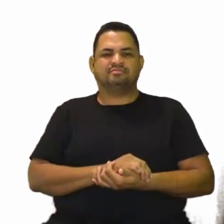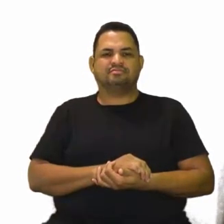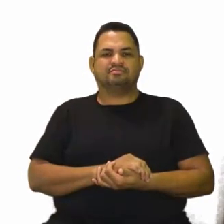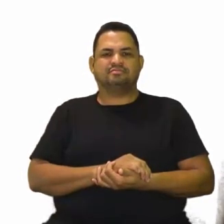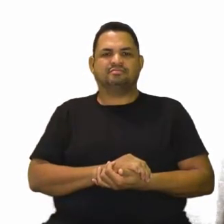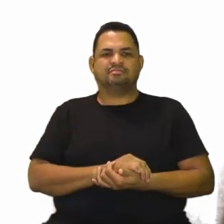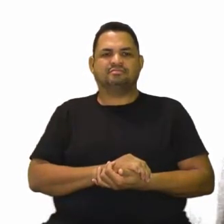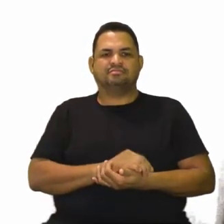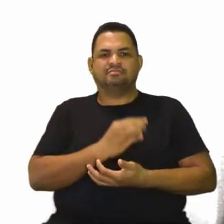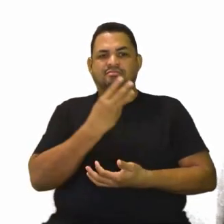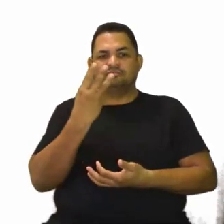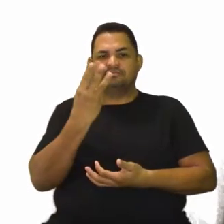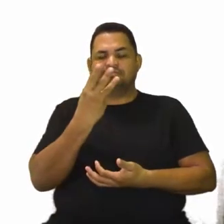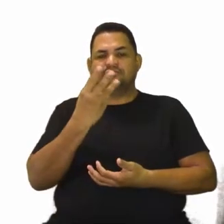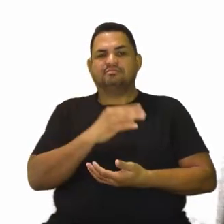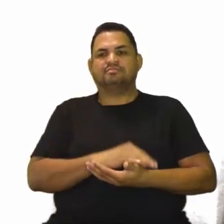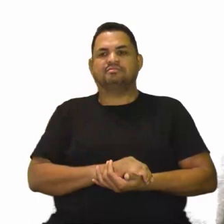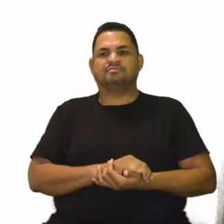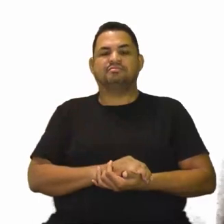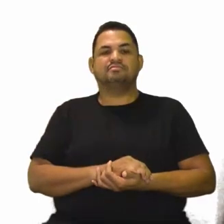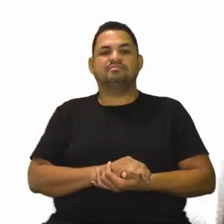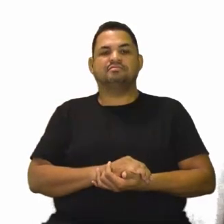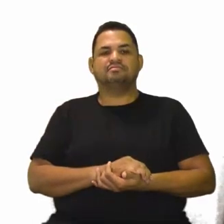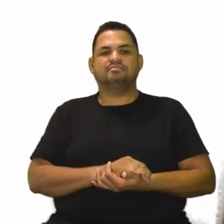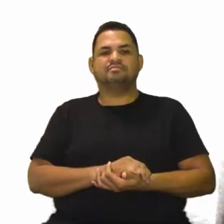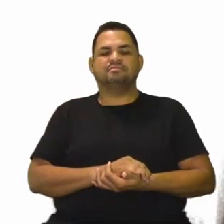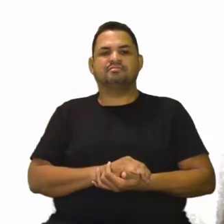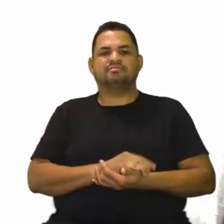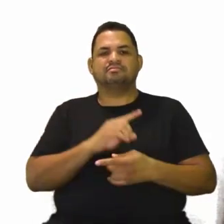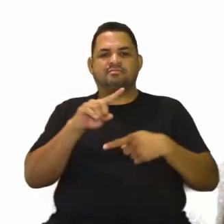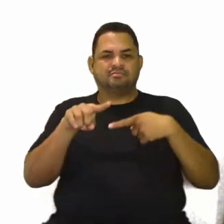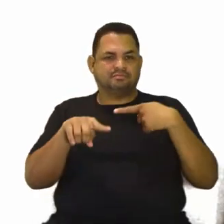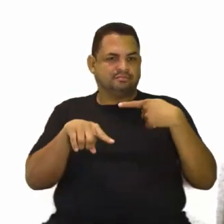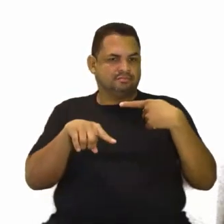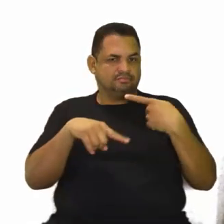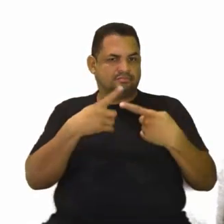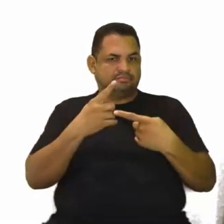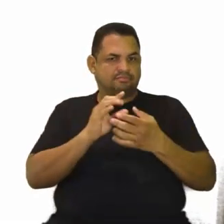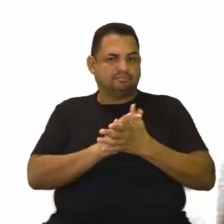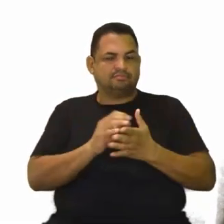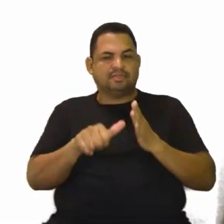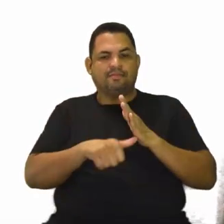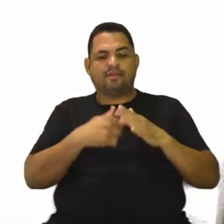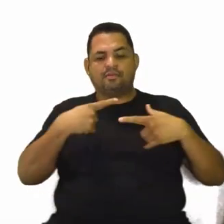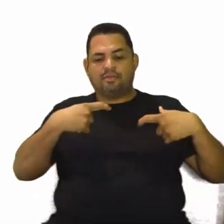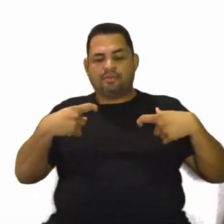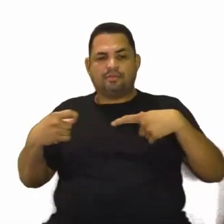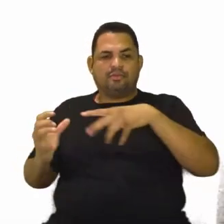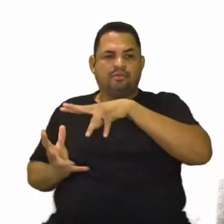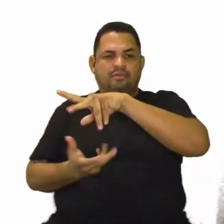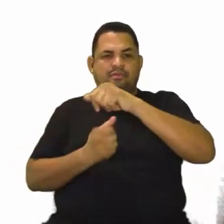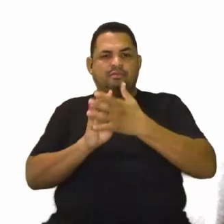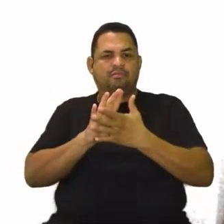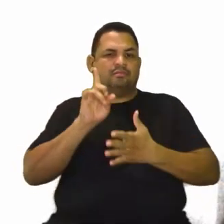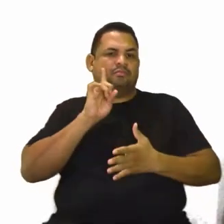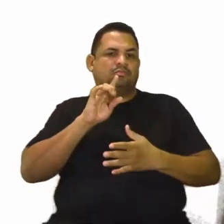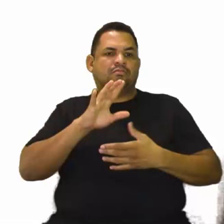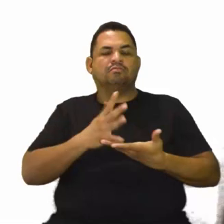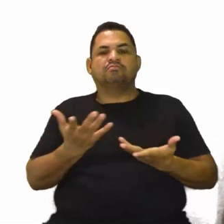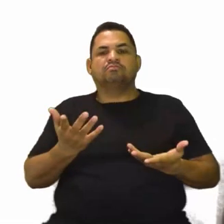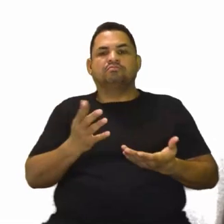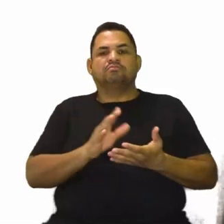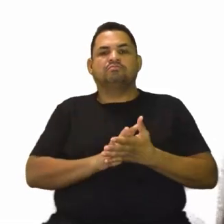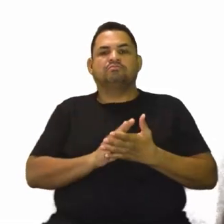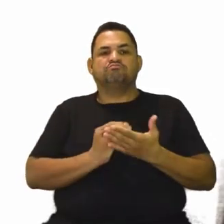A questão 3, ela fala aqui. Após a Primeira Guerra Mundial, os Estados Unidos da América